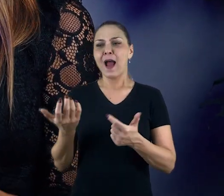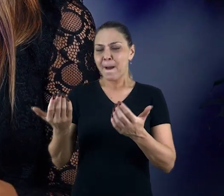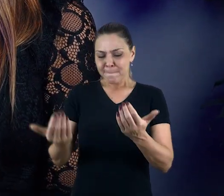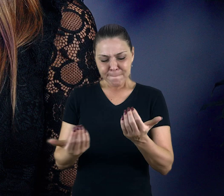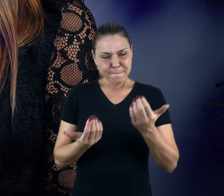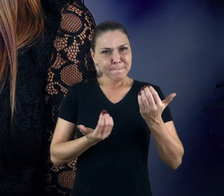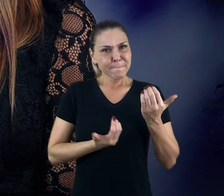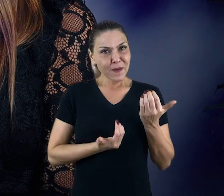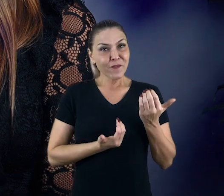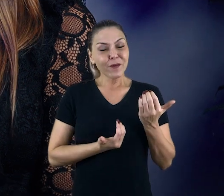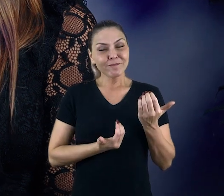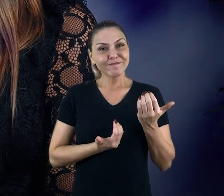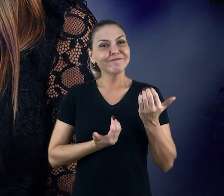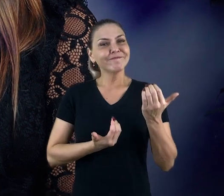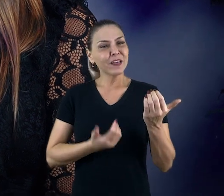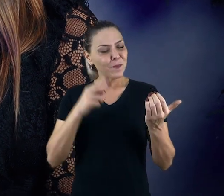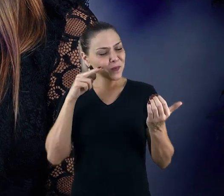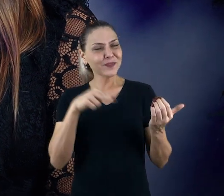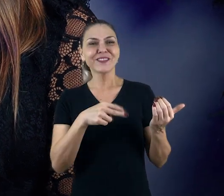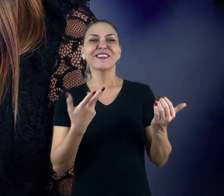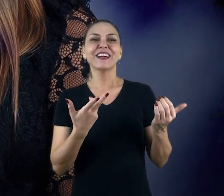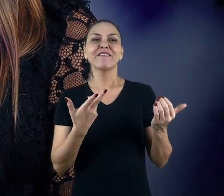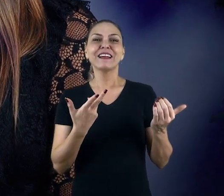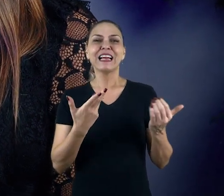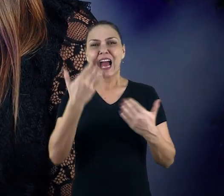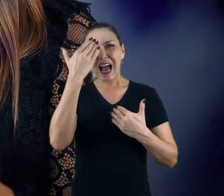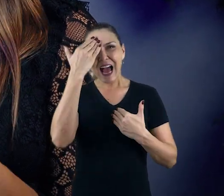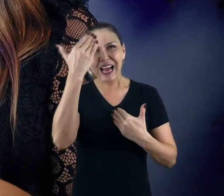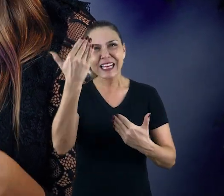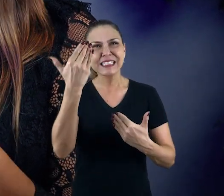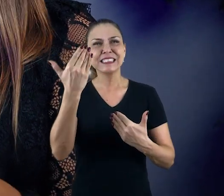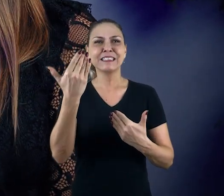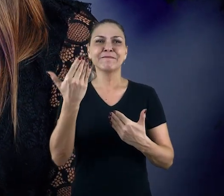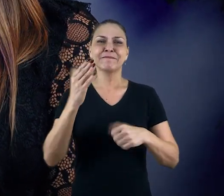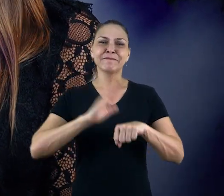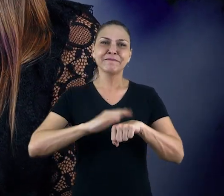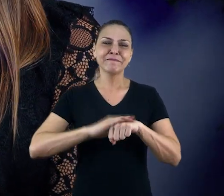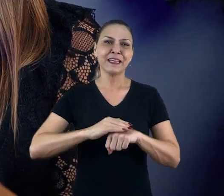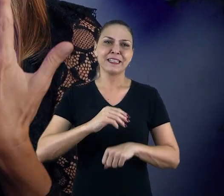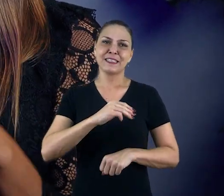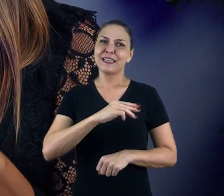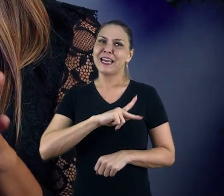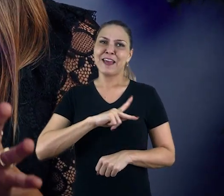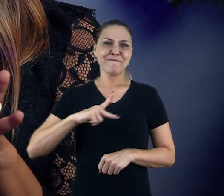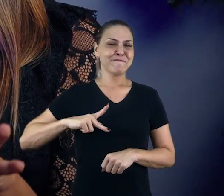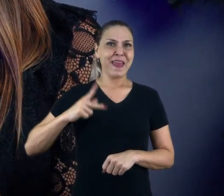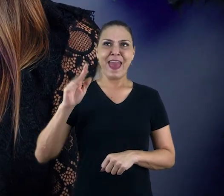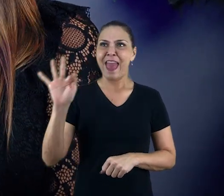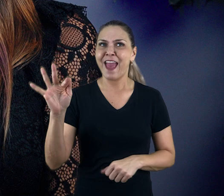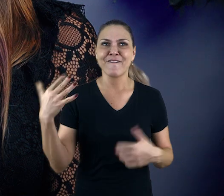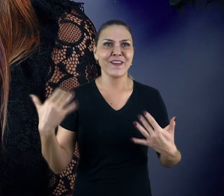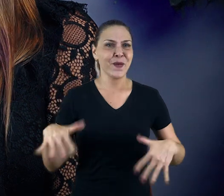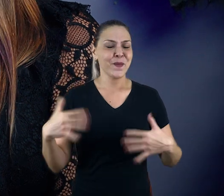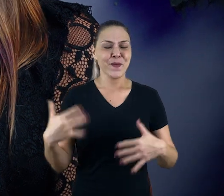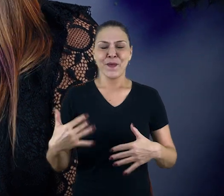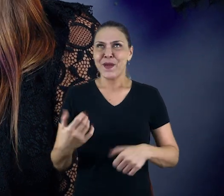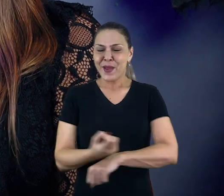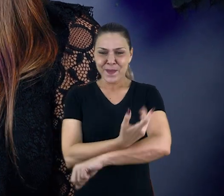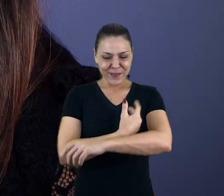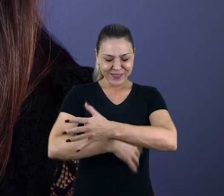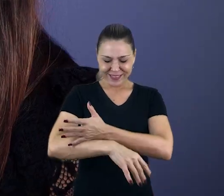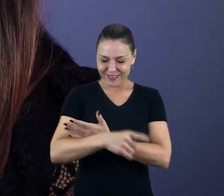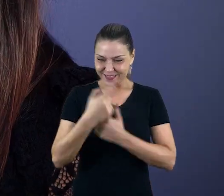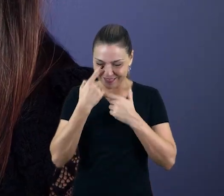nos braços, né? E agradeceu pela atuação do MPF. Não tem como não emocionar.